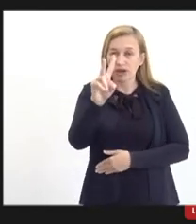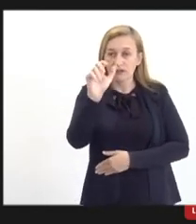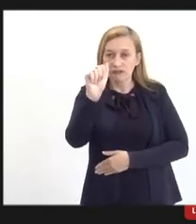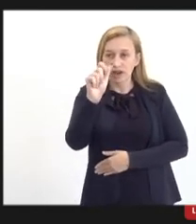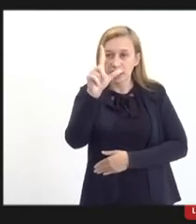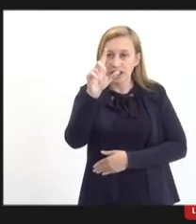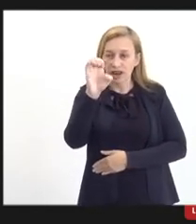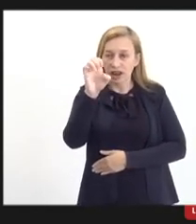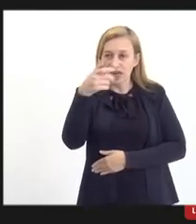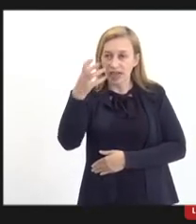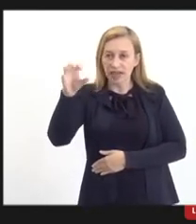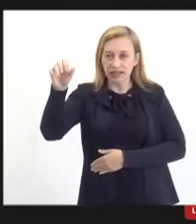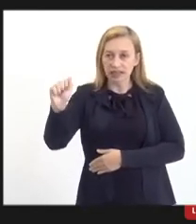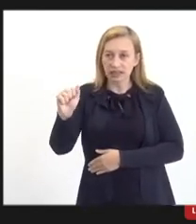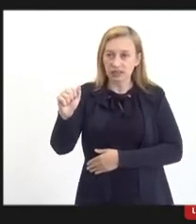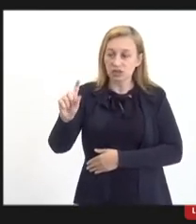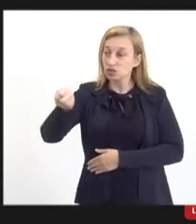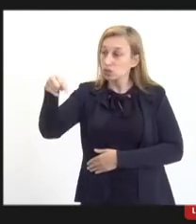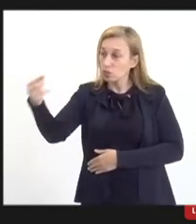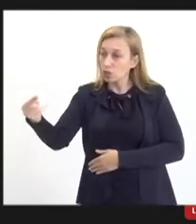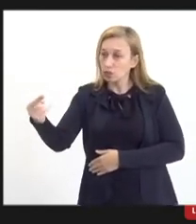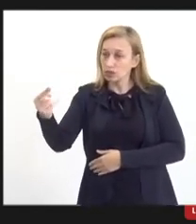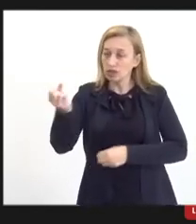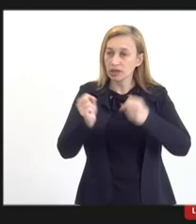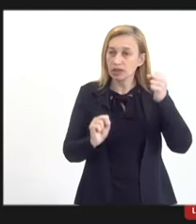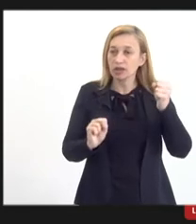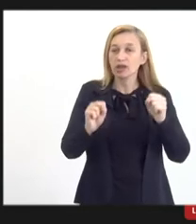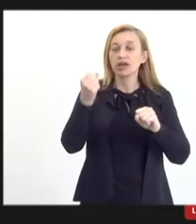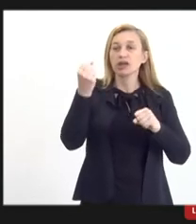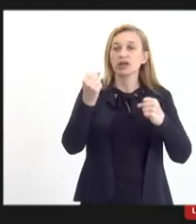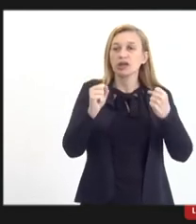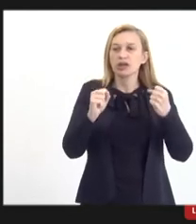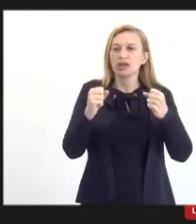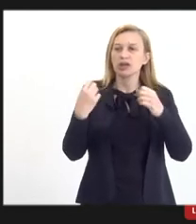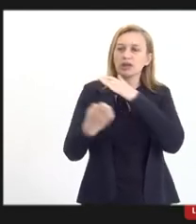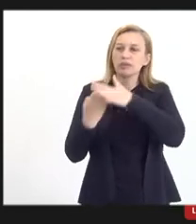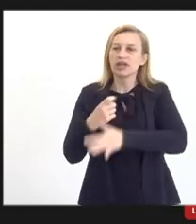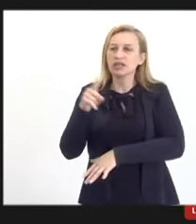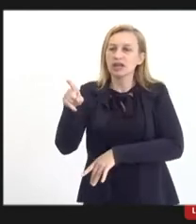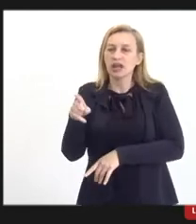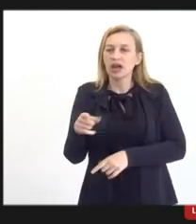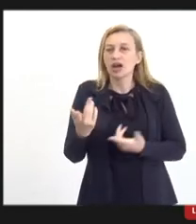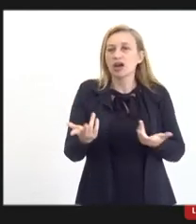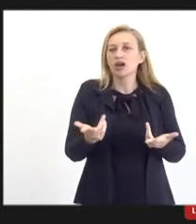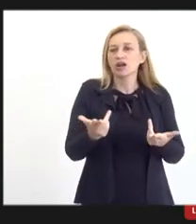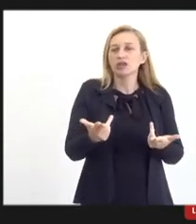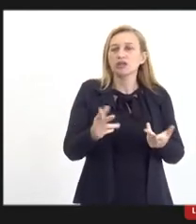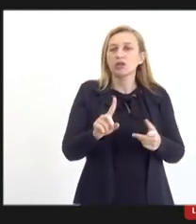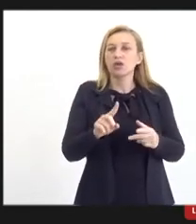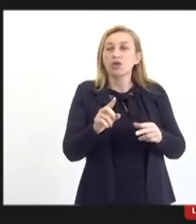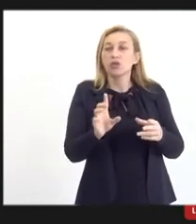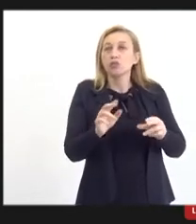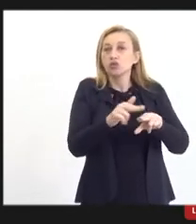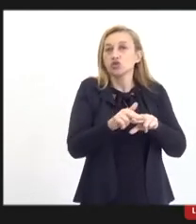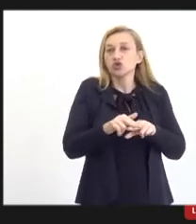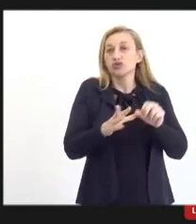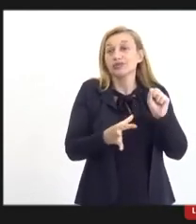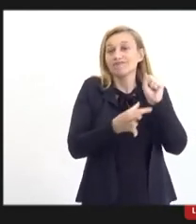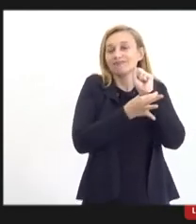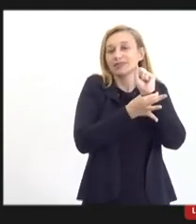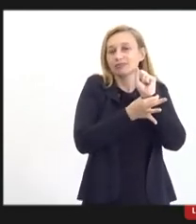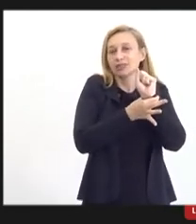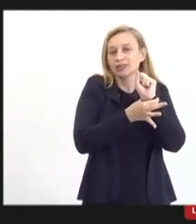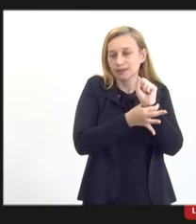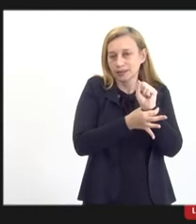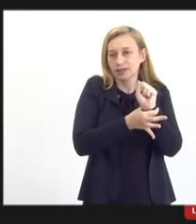outra unidade lá, ficou dentro do nosso Estado, por causa de questões de segurança. Inclusive,